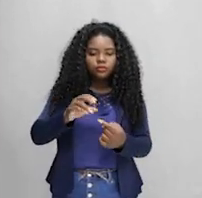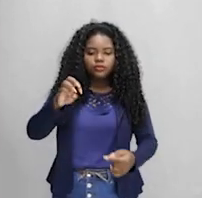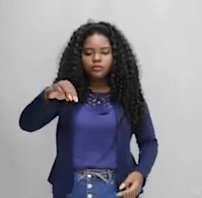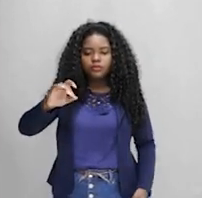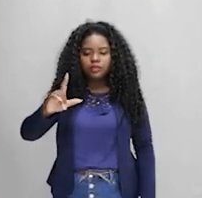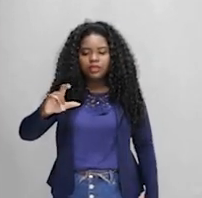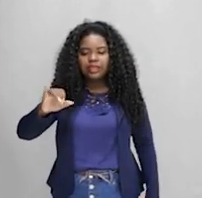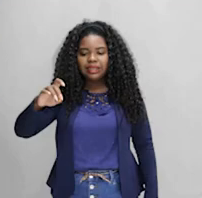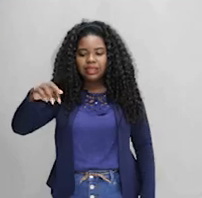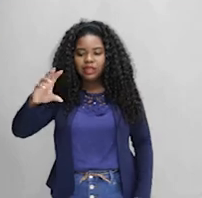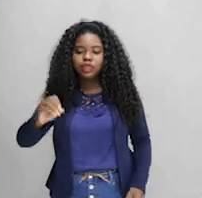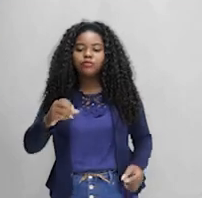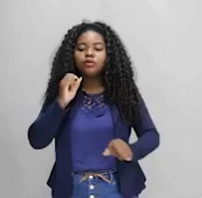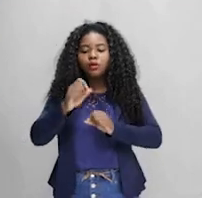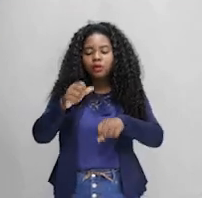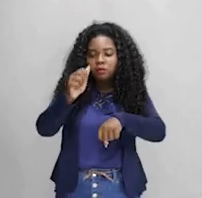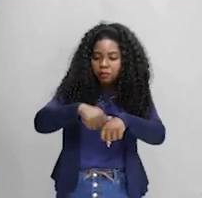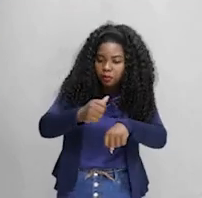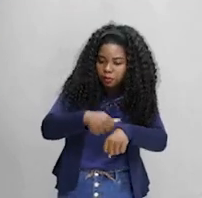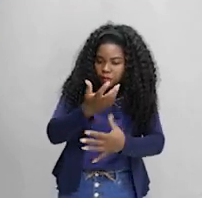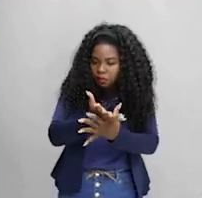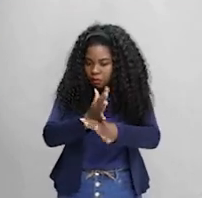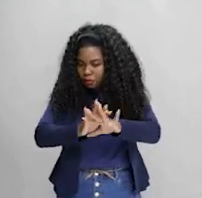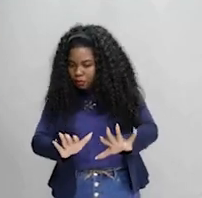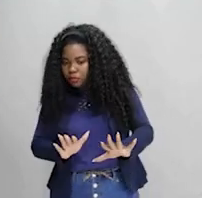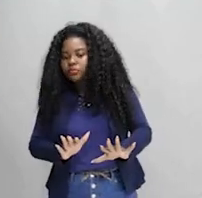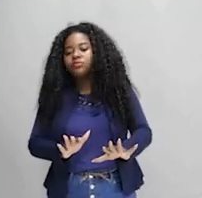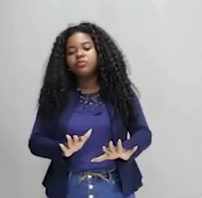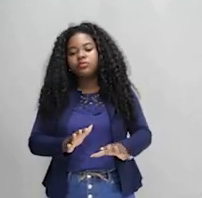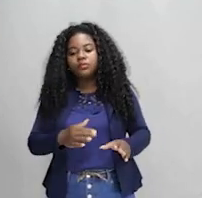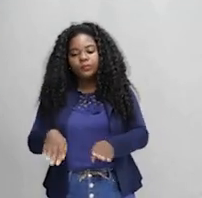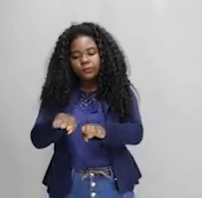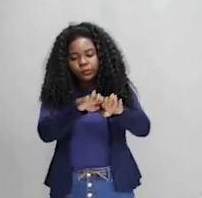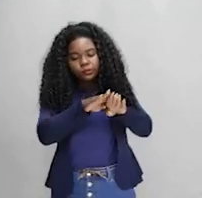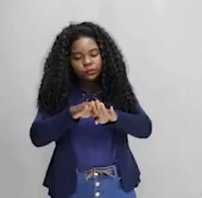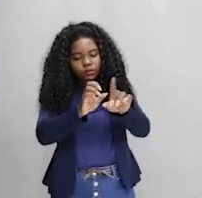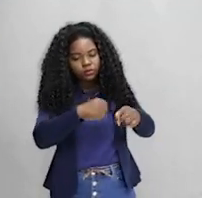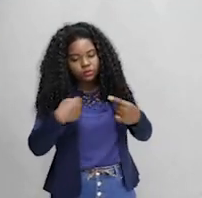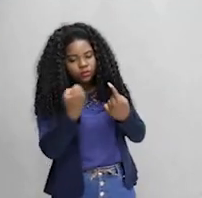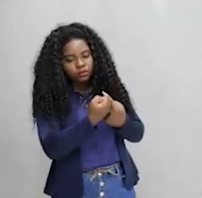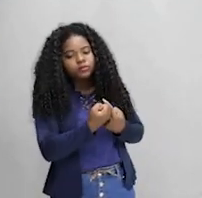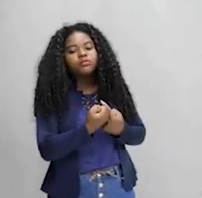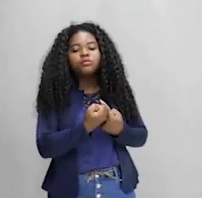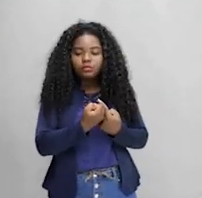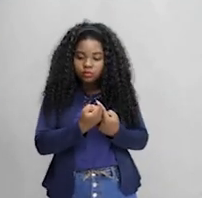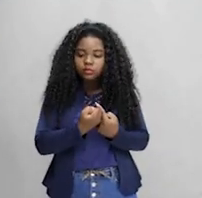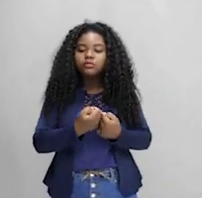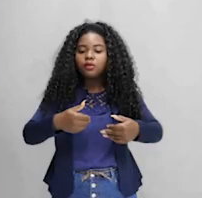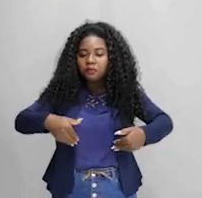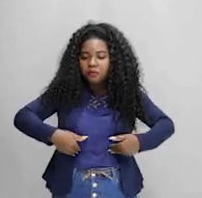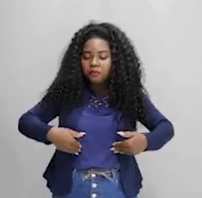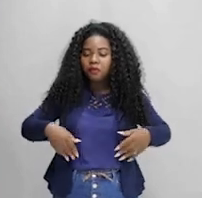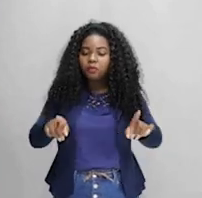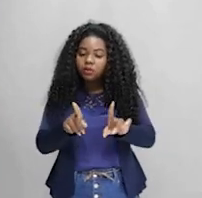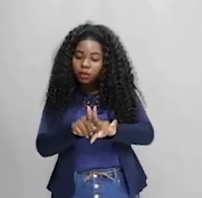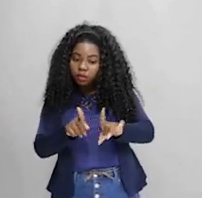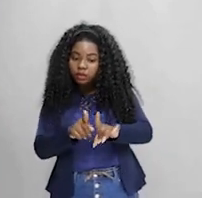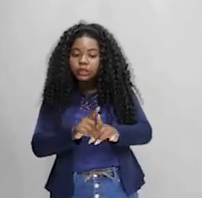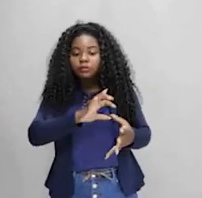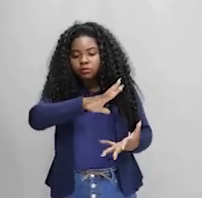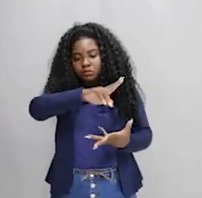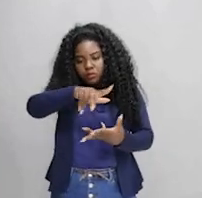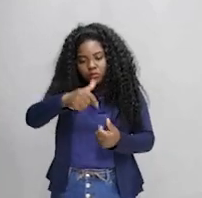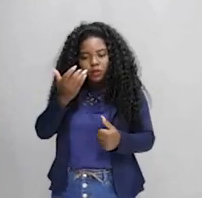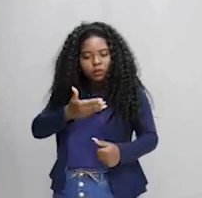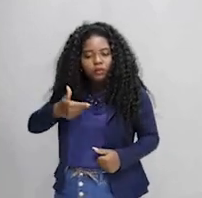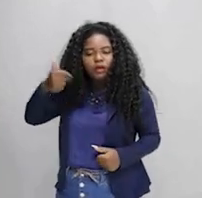combater pobreza, buscar maior igualdade social, preservação ambiental, metas para tornar o mundo mais